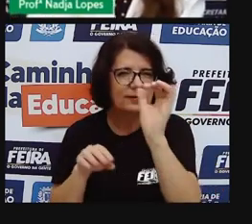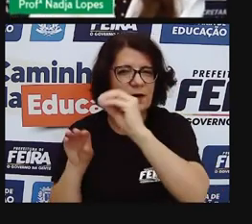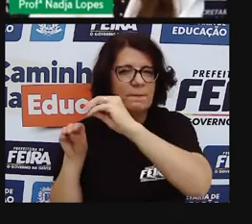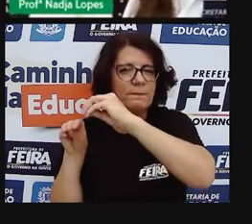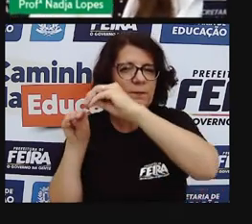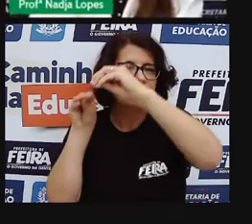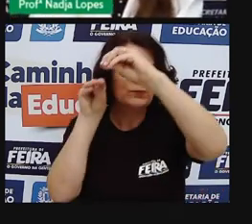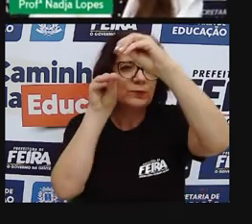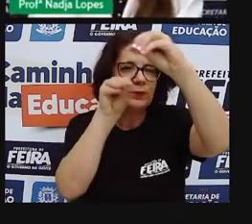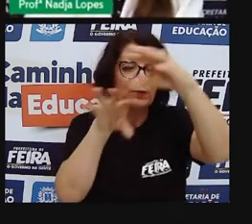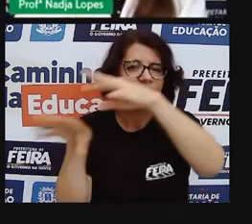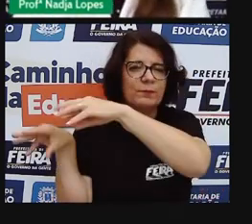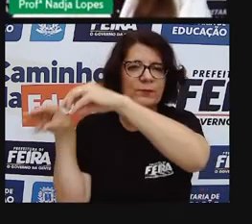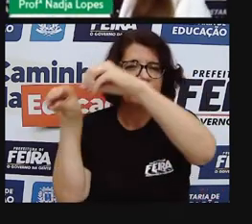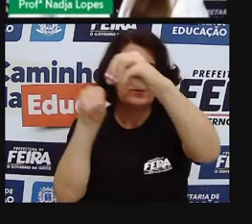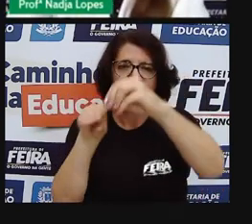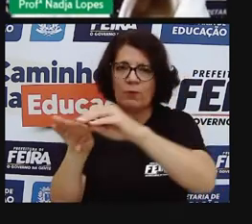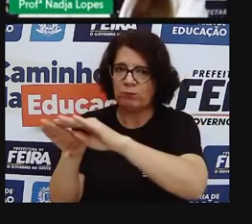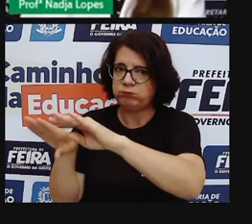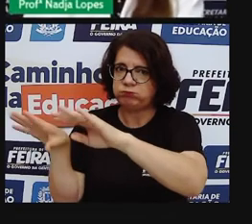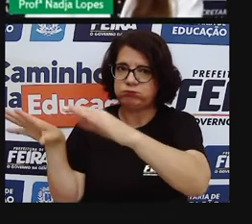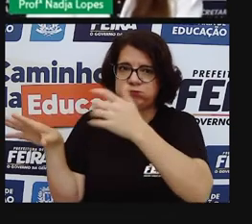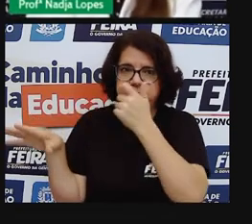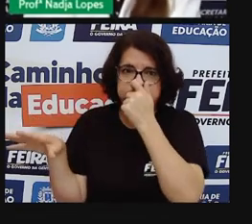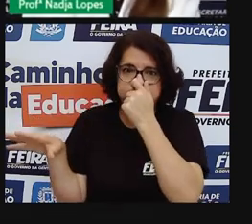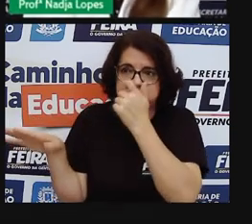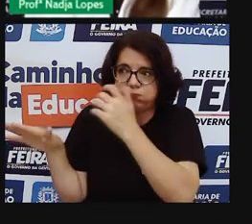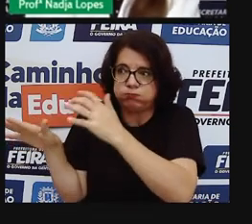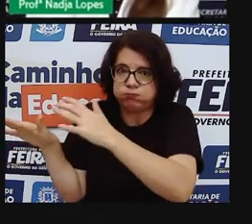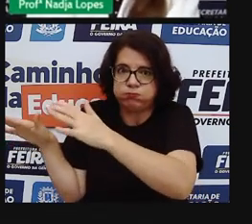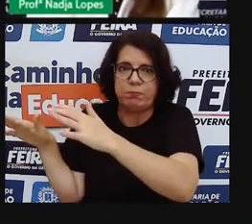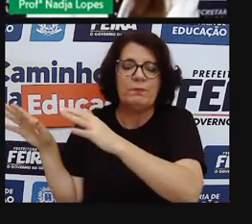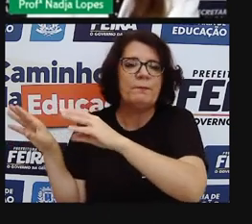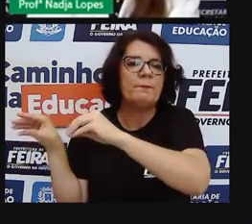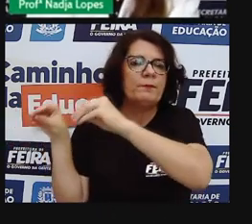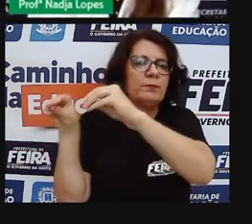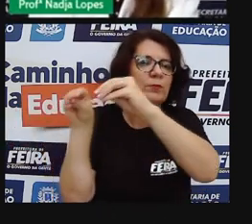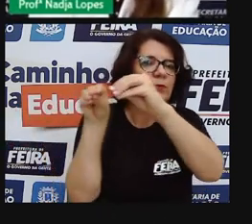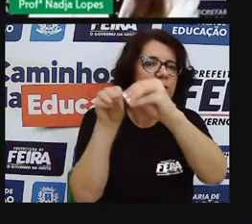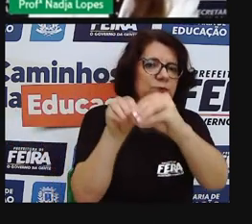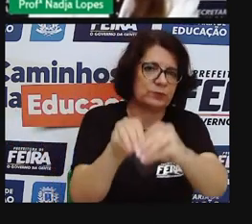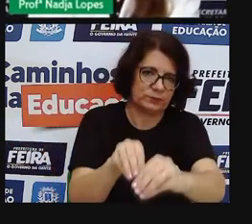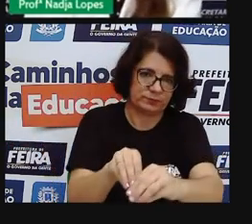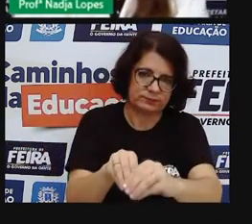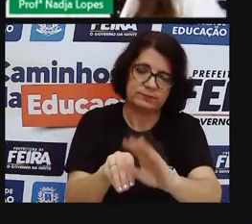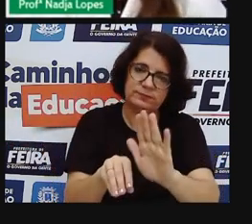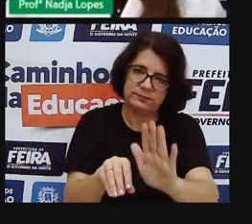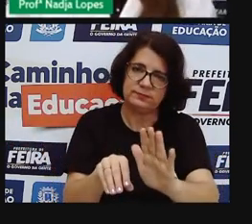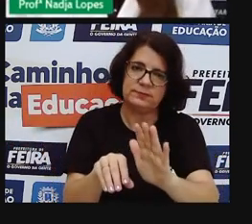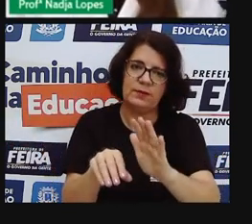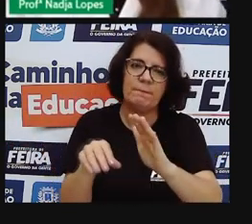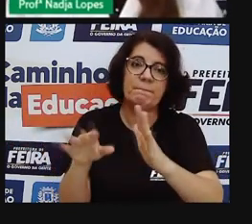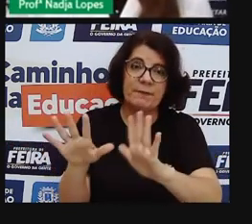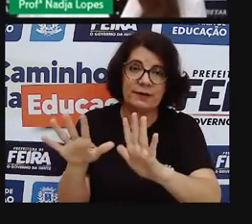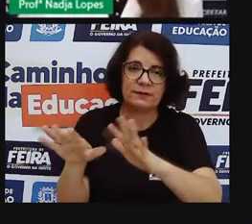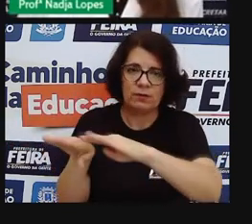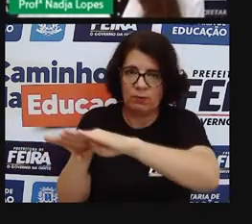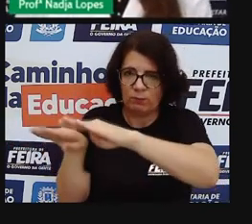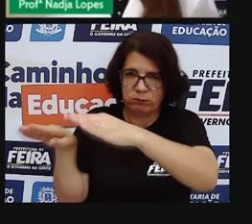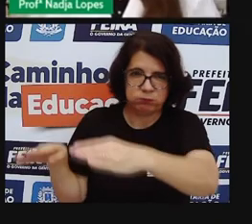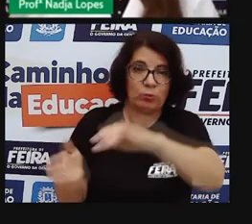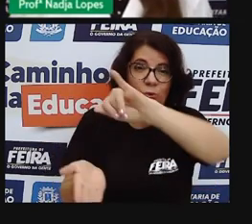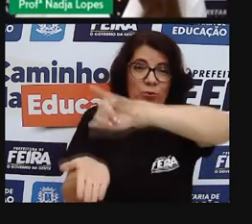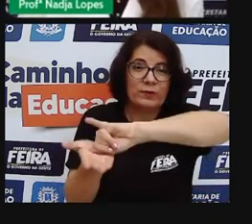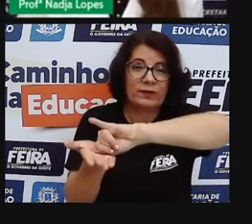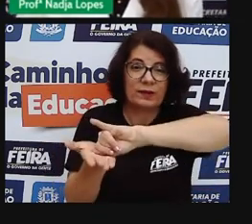puderam ir para esses locais, nem todos foram contemplados, infelizmente, mas aglomeração também no centro da